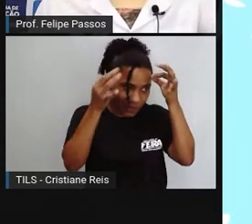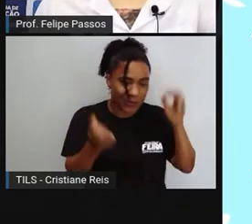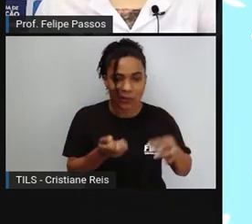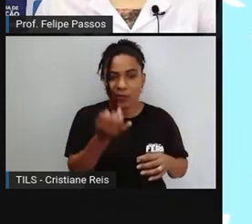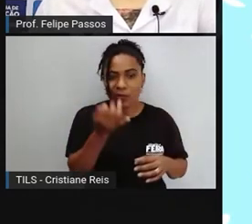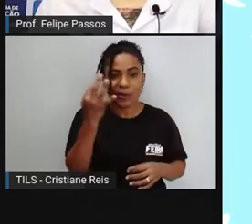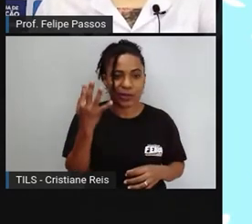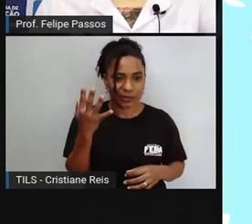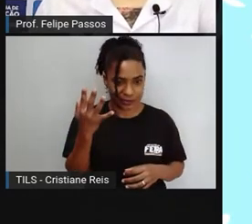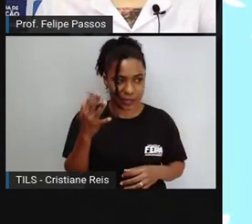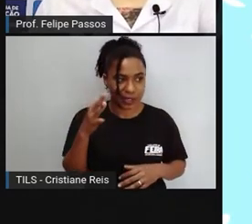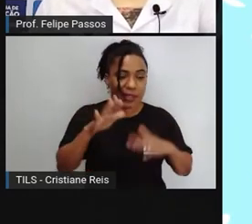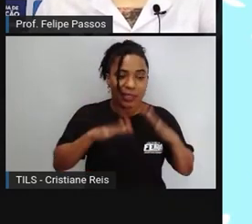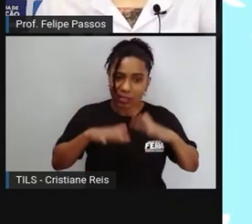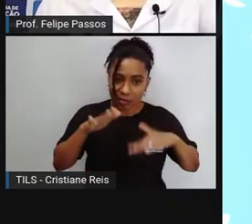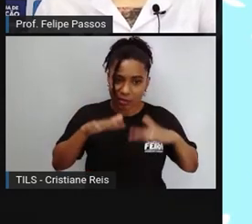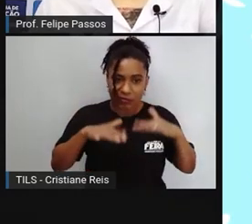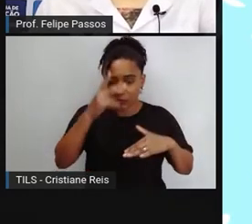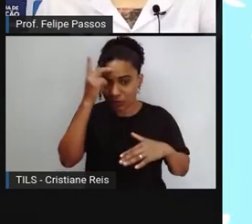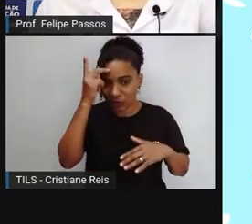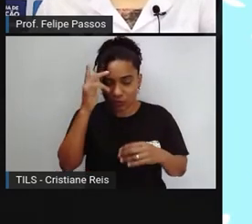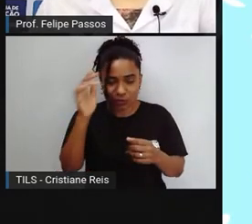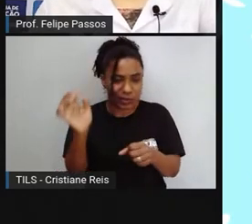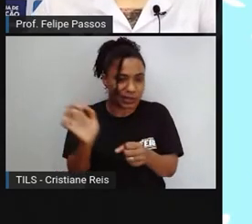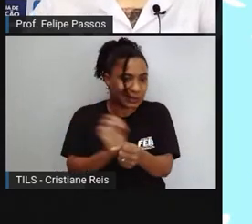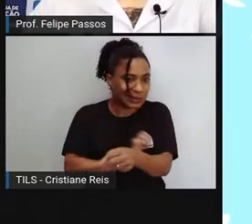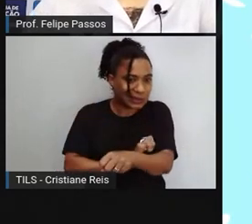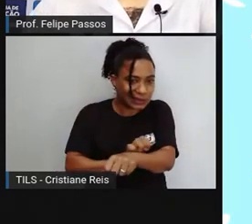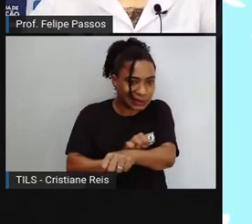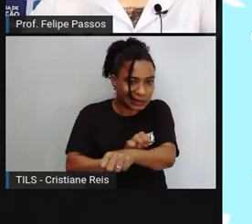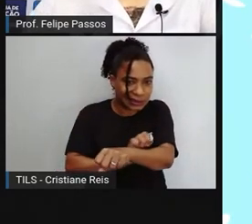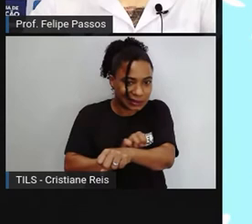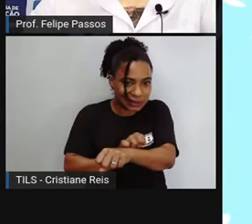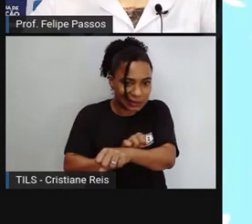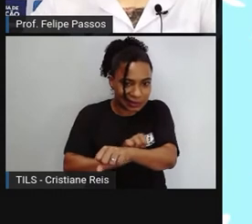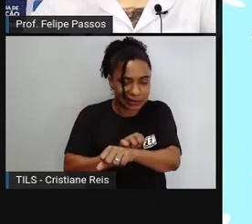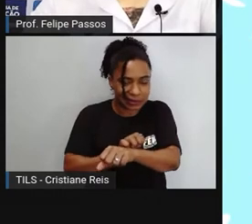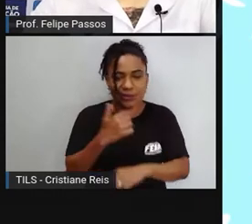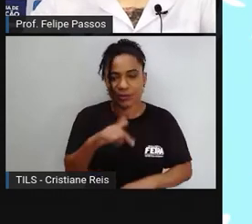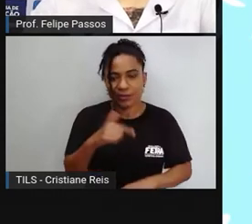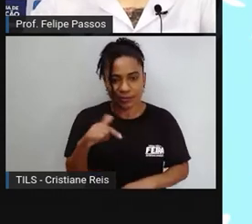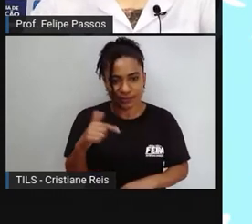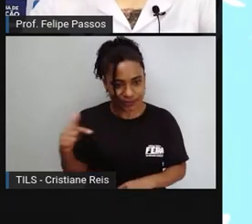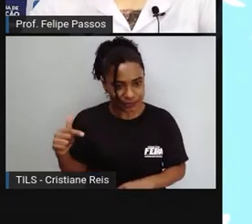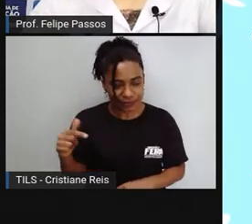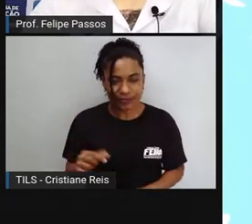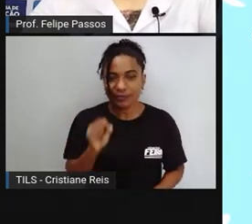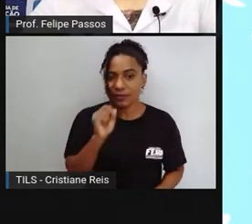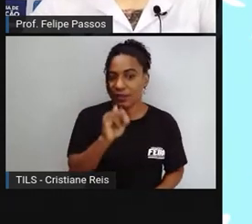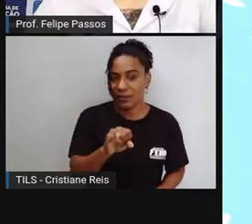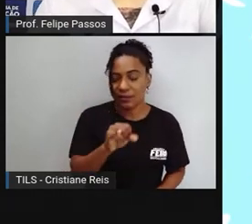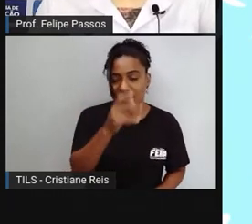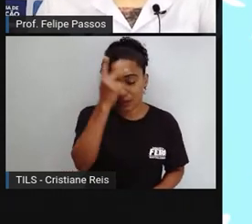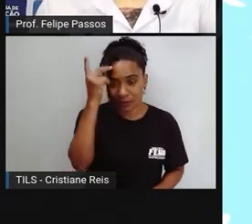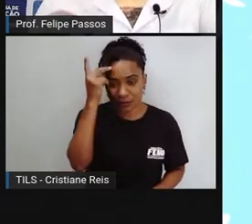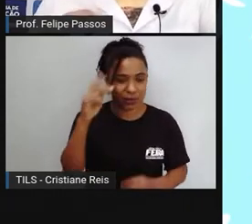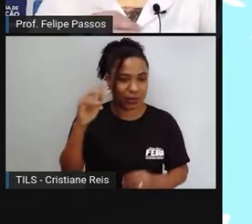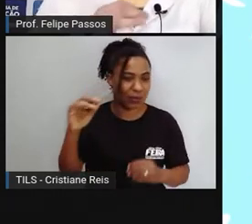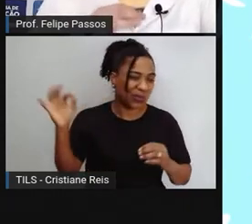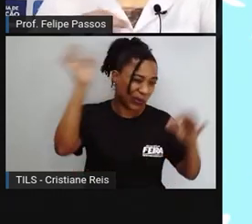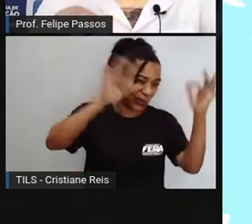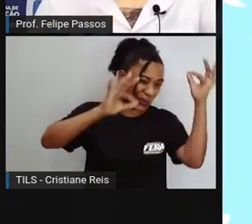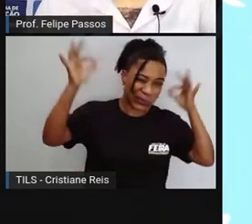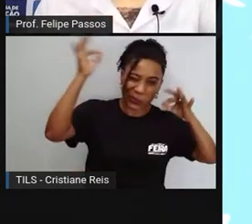alergia à abelha, ou a insetos em geral, se a pessoa é ferroada por um enxame, ela vai ter